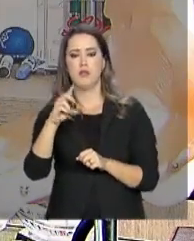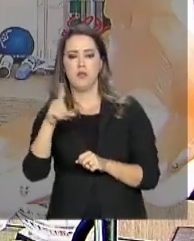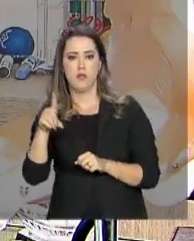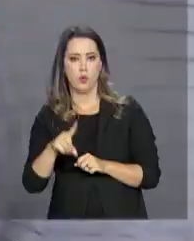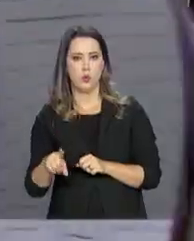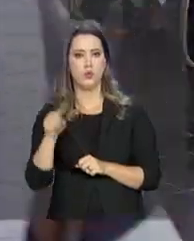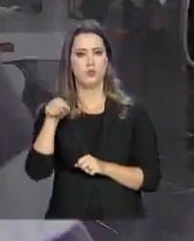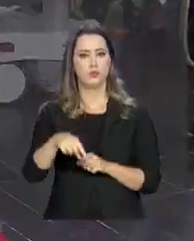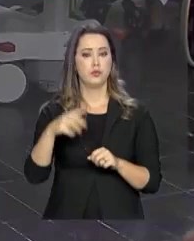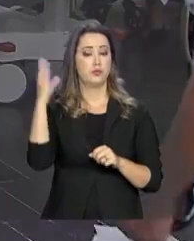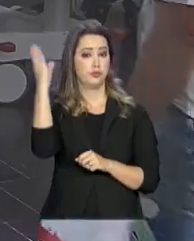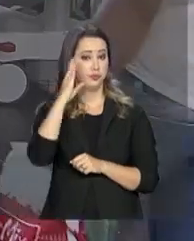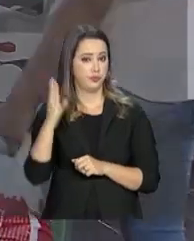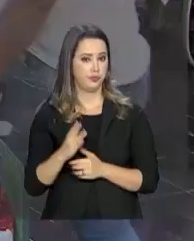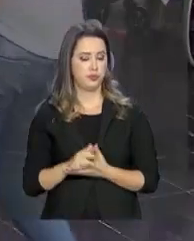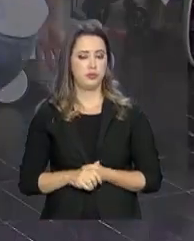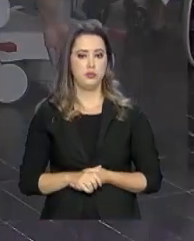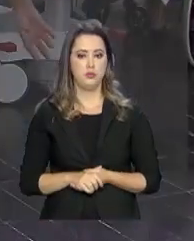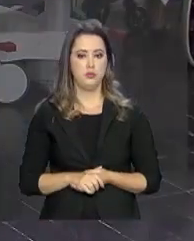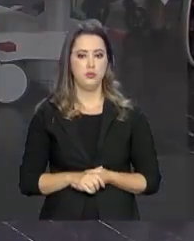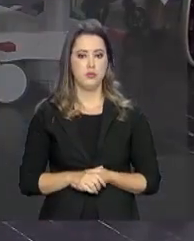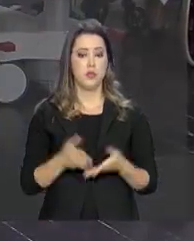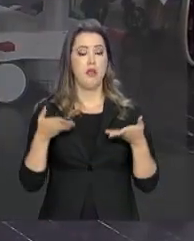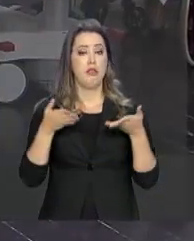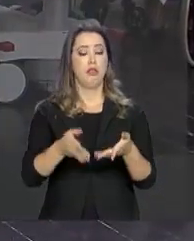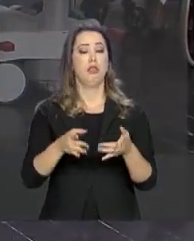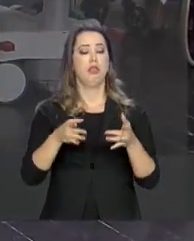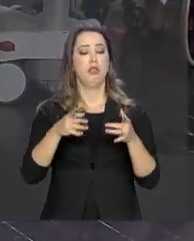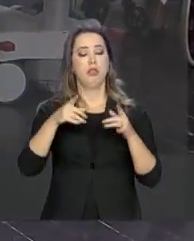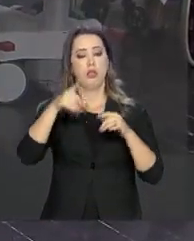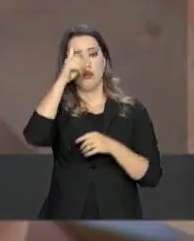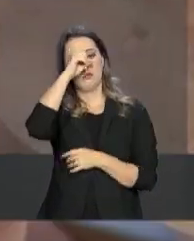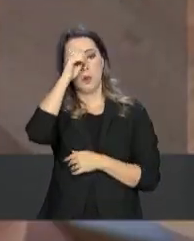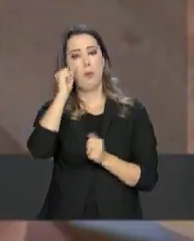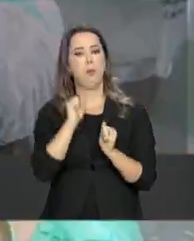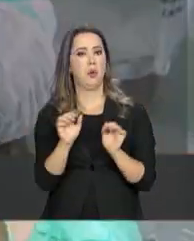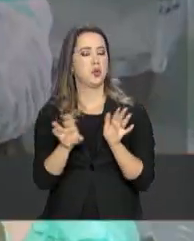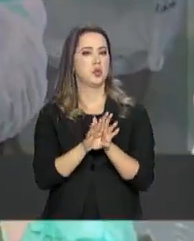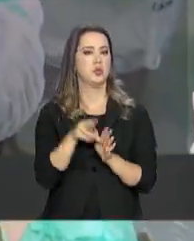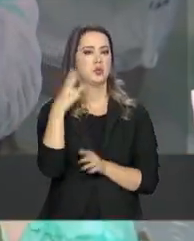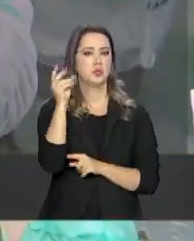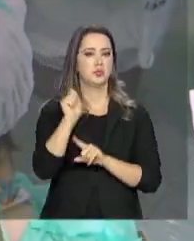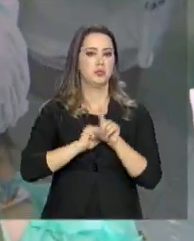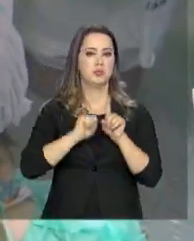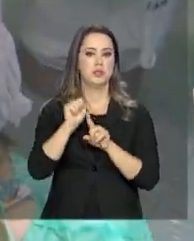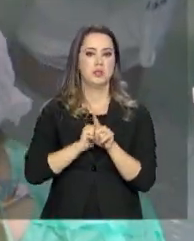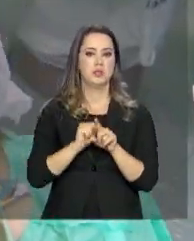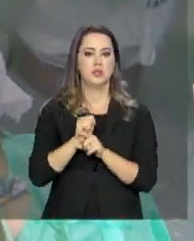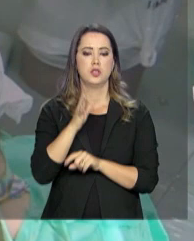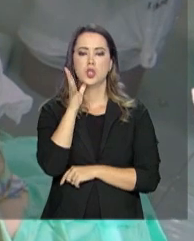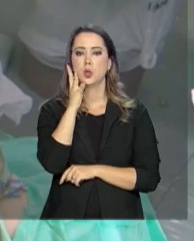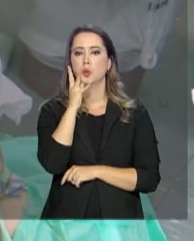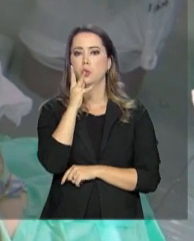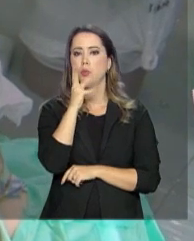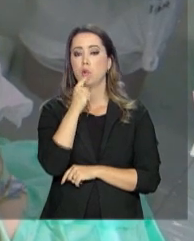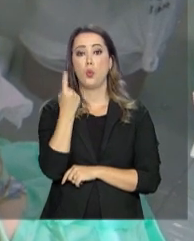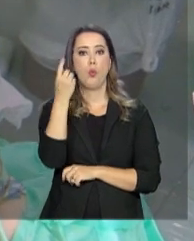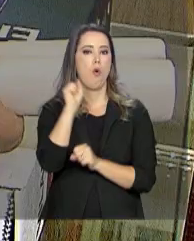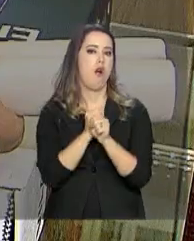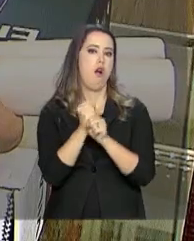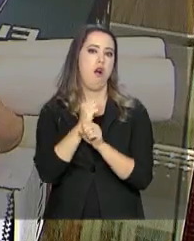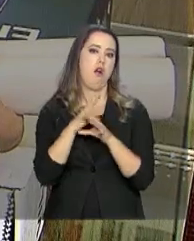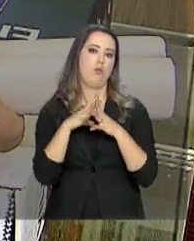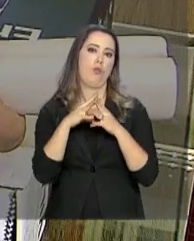no Rio de Janeiro. A internação hospitalar pode chegar a três meses e a cicatrização demorar até um ano para ocorrer.